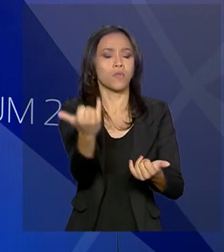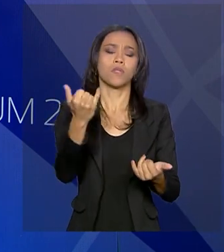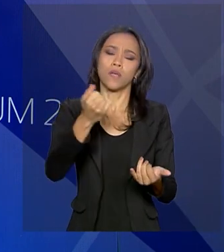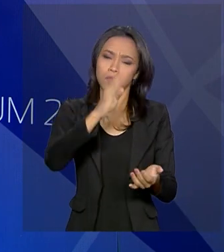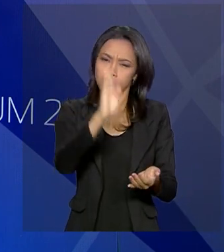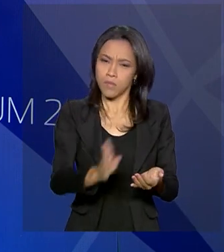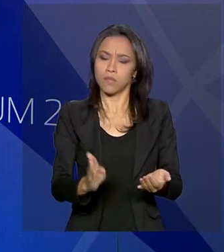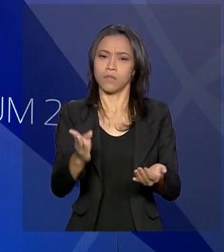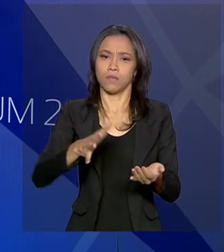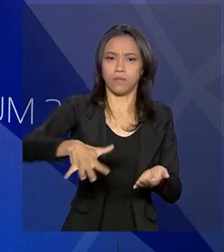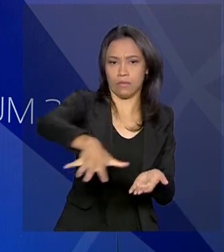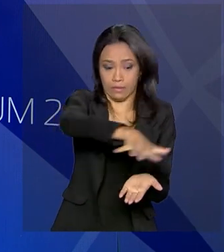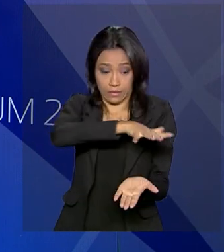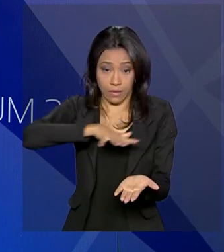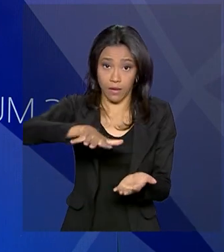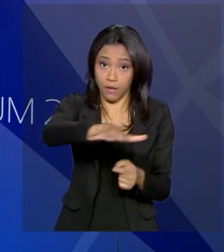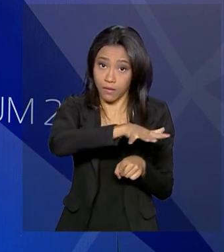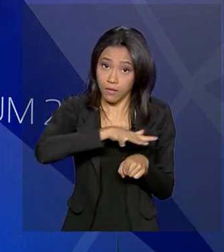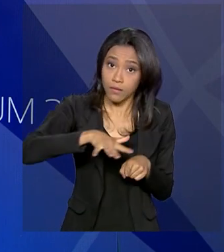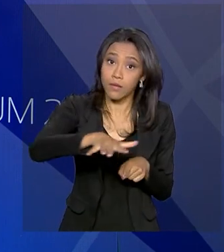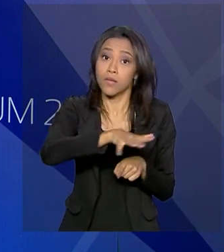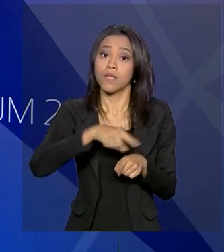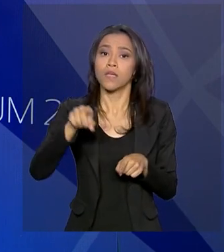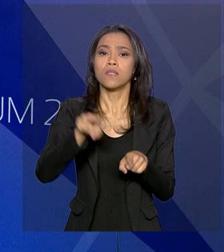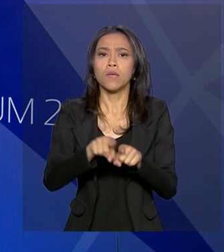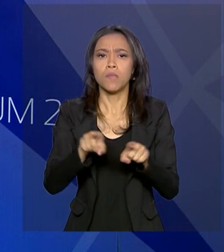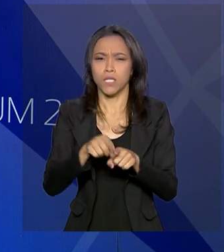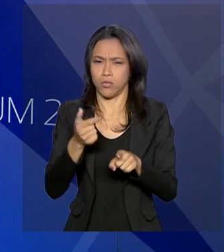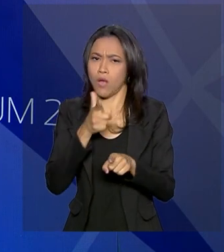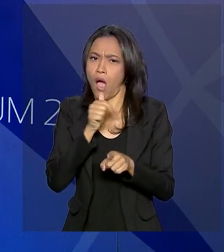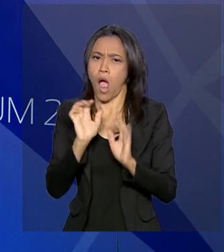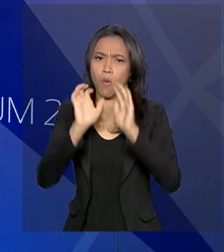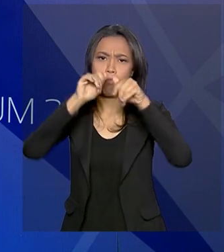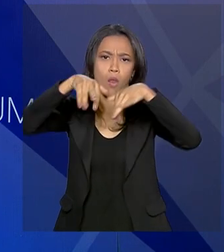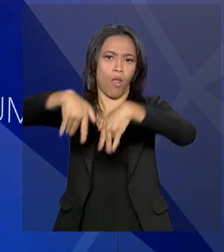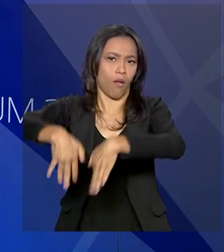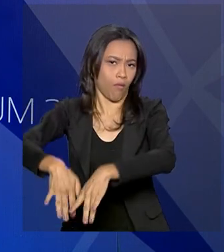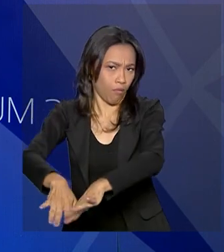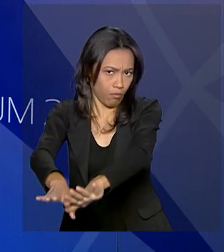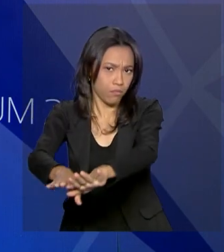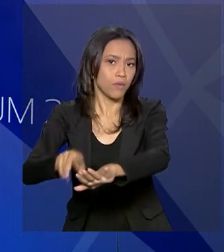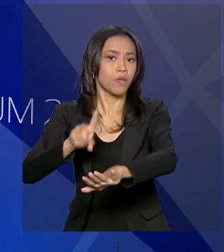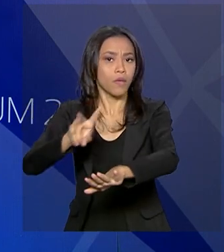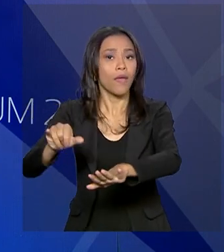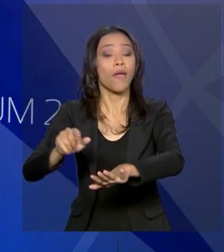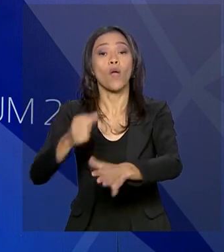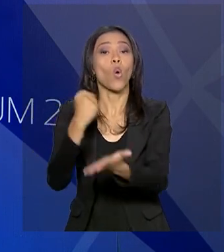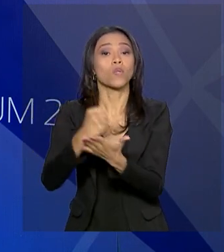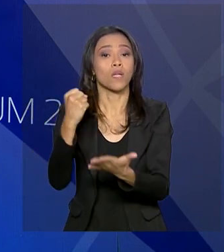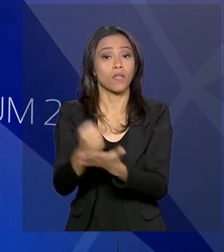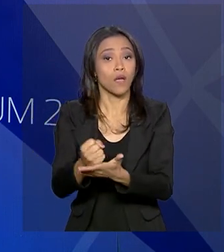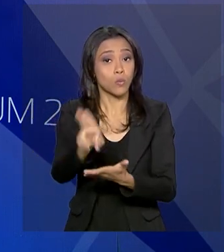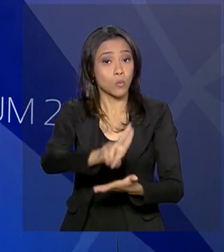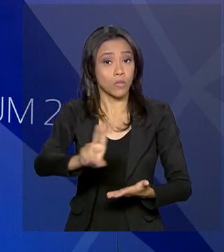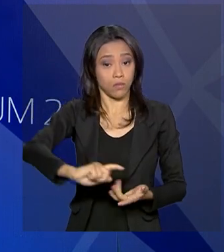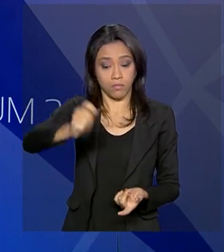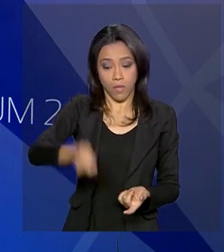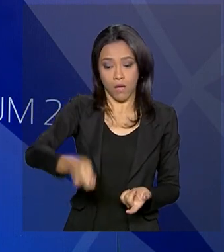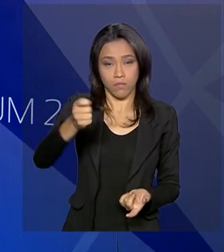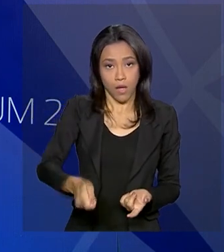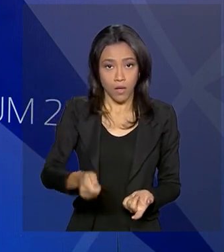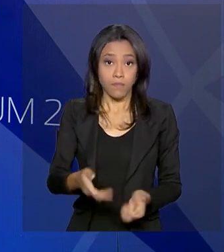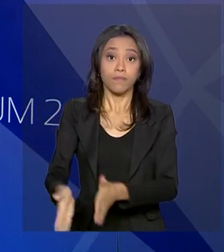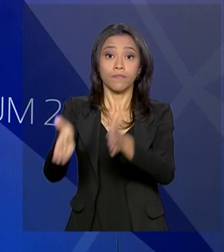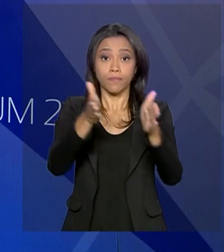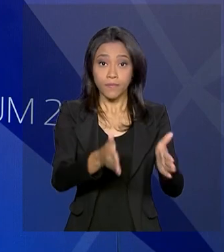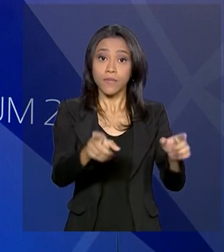investimento, tanto por esse segmento de usinas de grande porte, contratadas através de leilões e do mercado livre, quanto